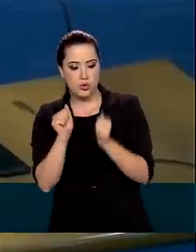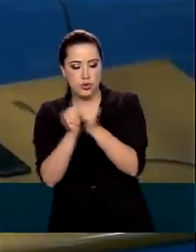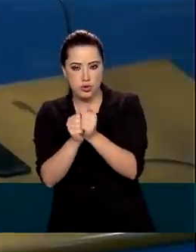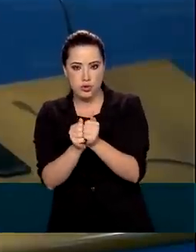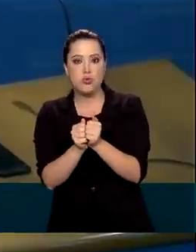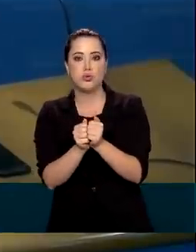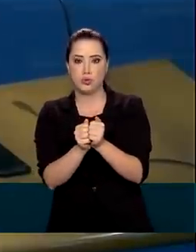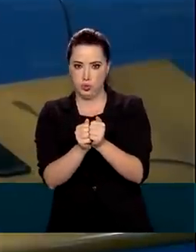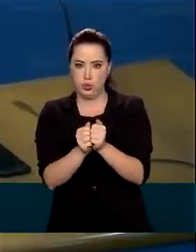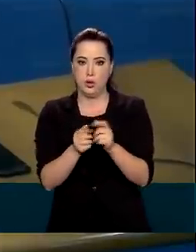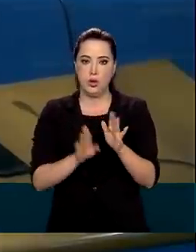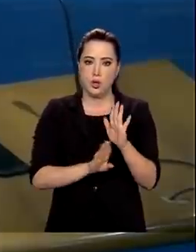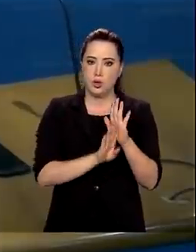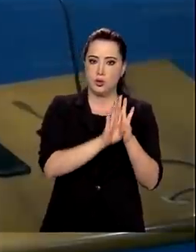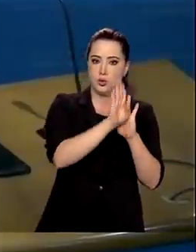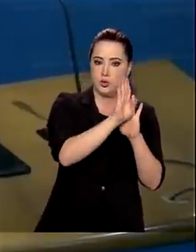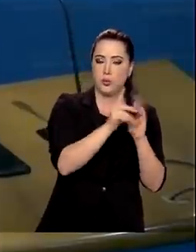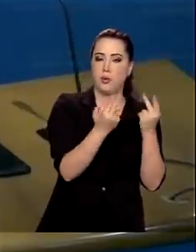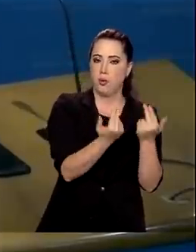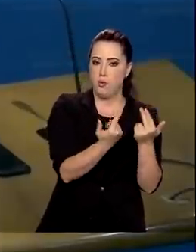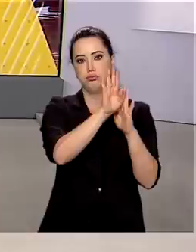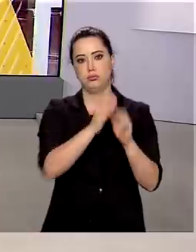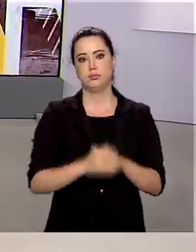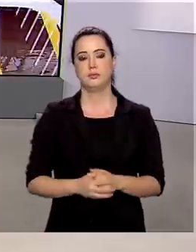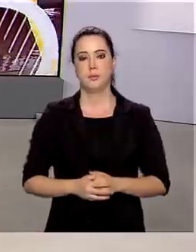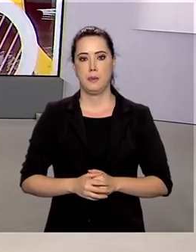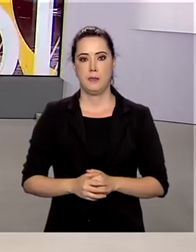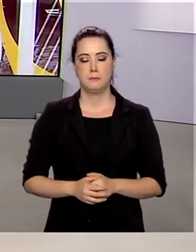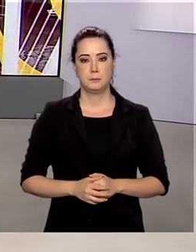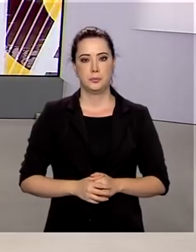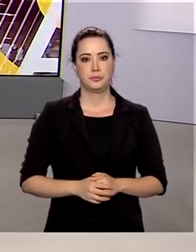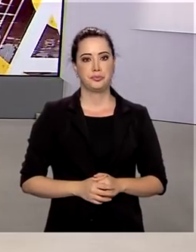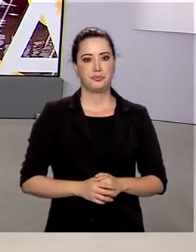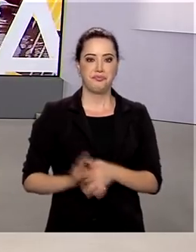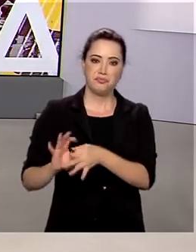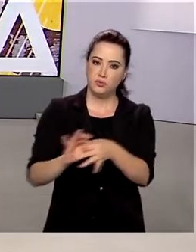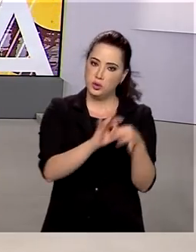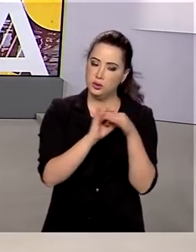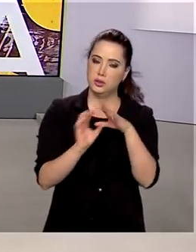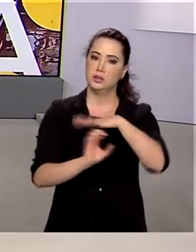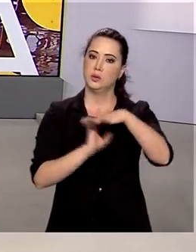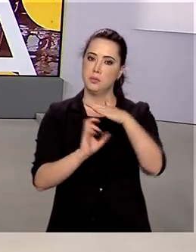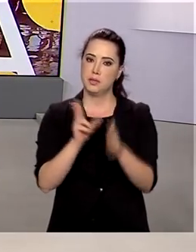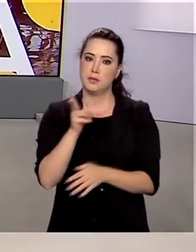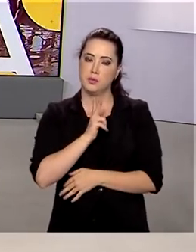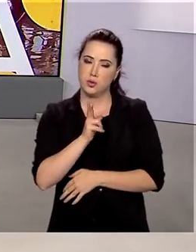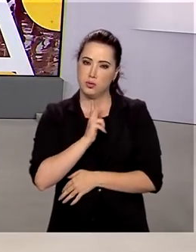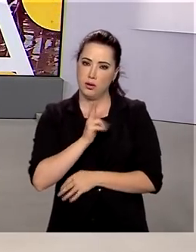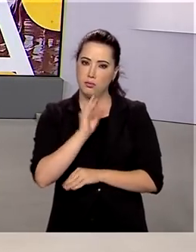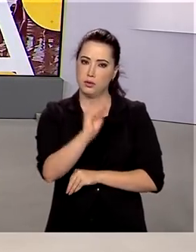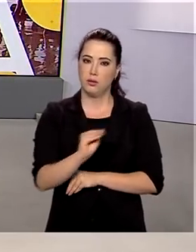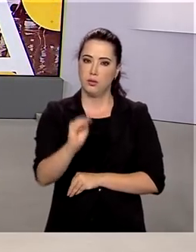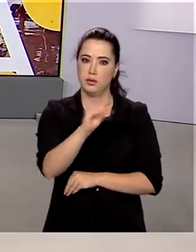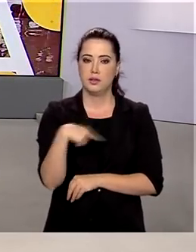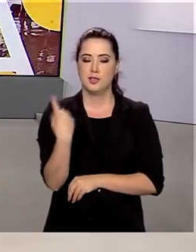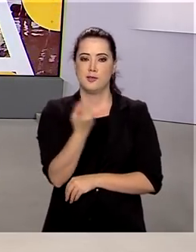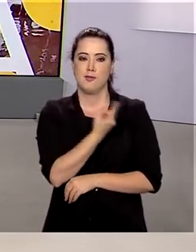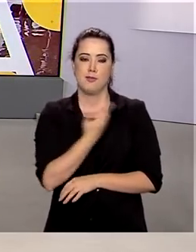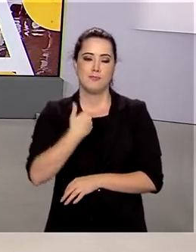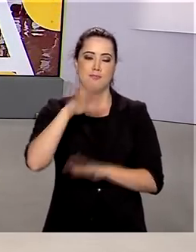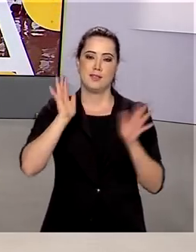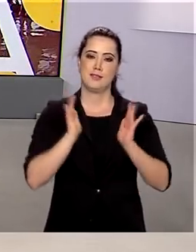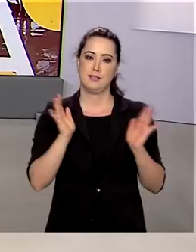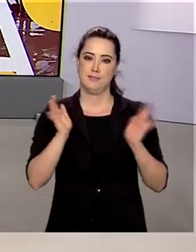que a asa da recuperação econômica. Fazer parcerias com a iniciativa privada para preservar uma das nossas